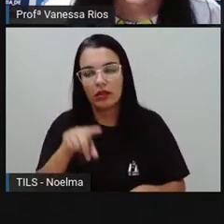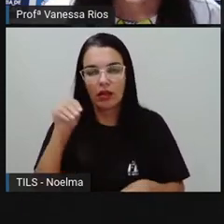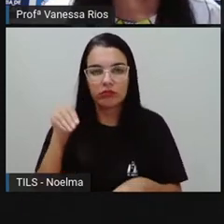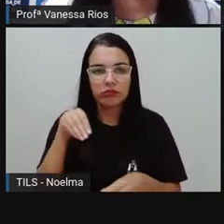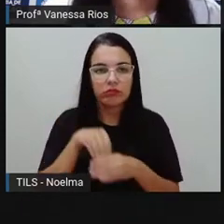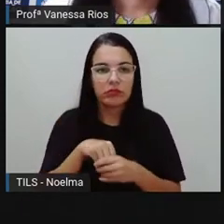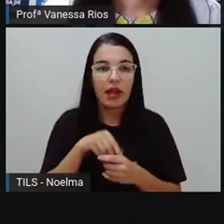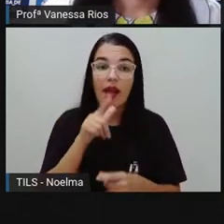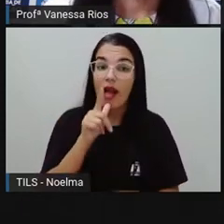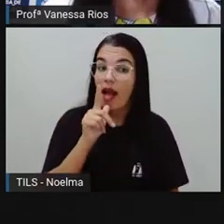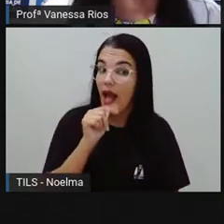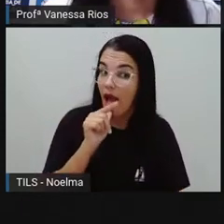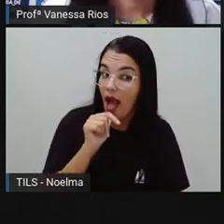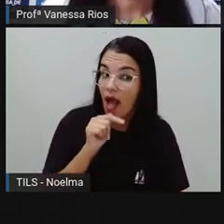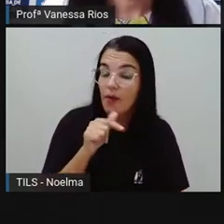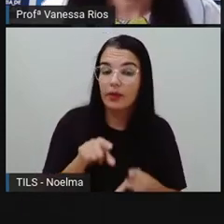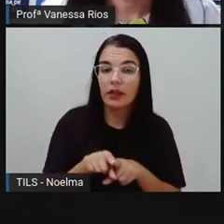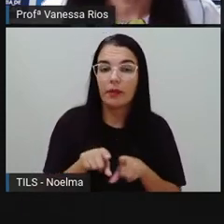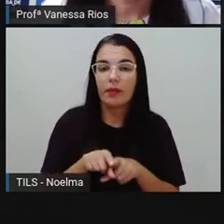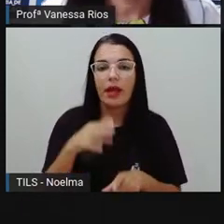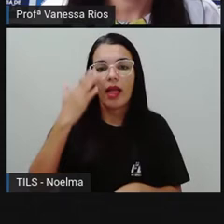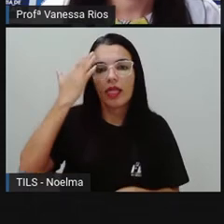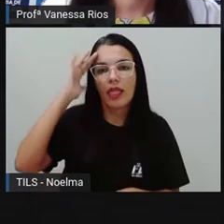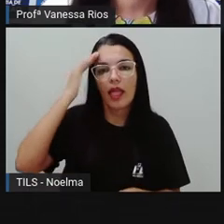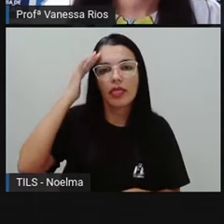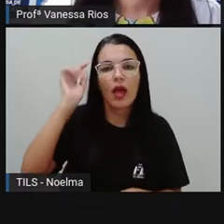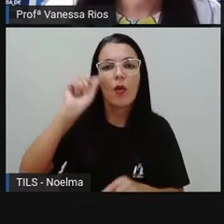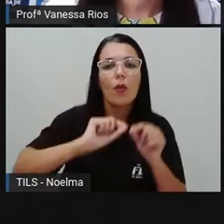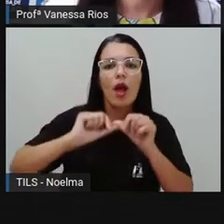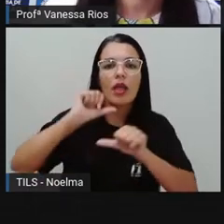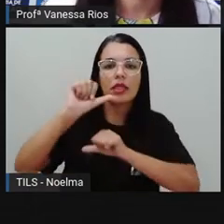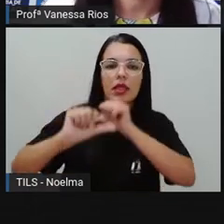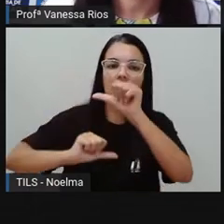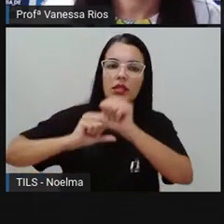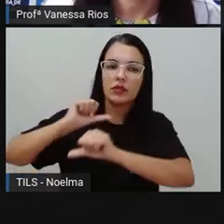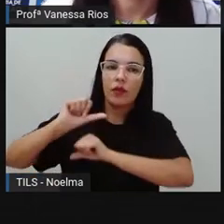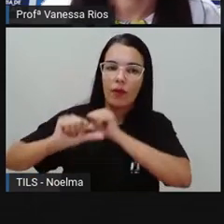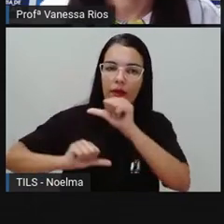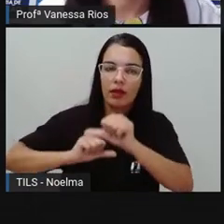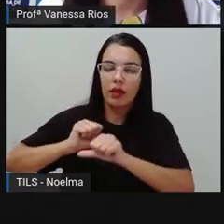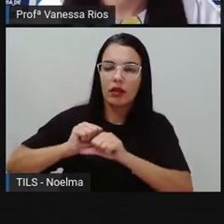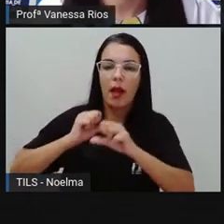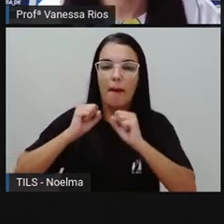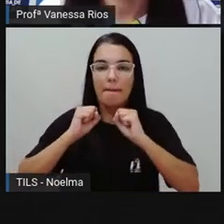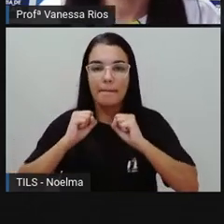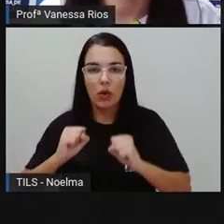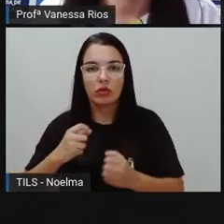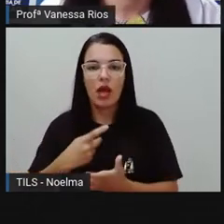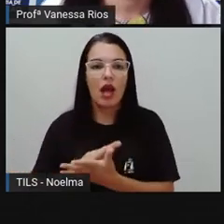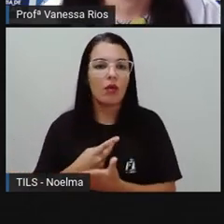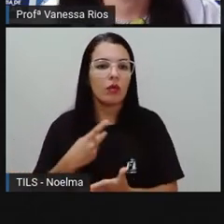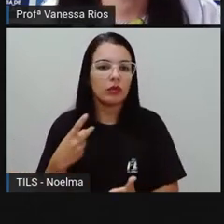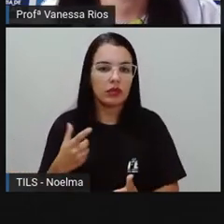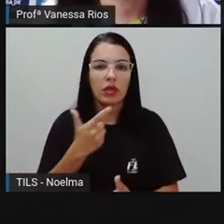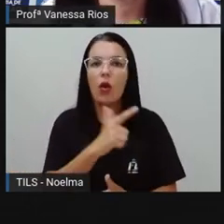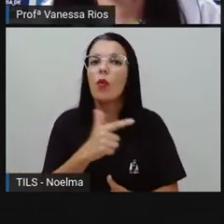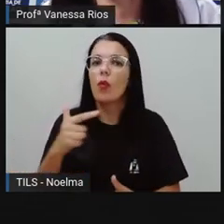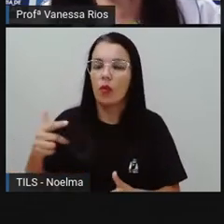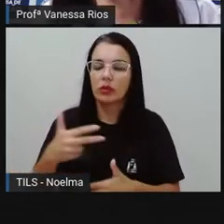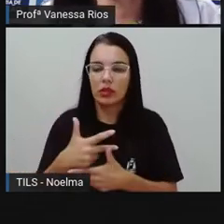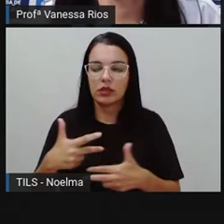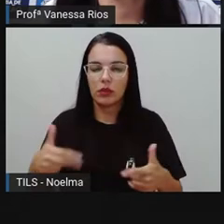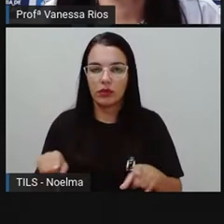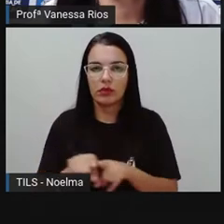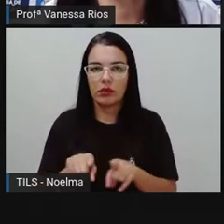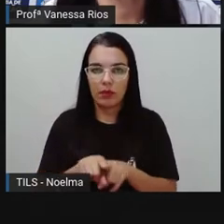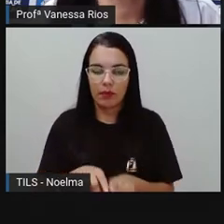aí a água, observa a água, mas entende também que as transformações dos estados físicos podem acontecer com outros materiais